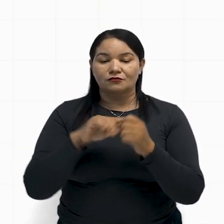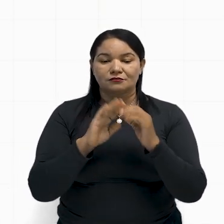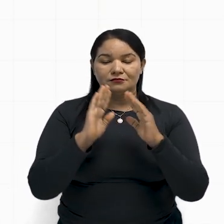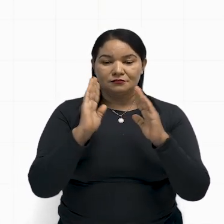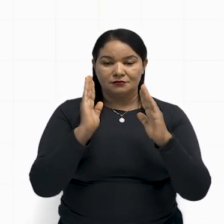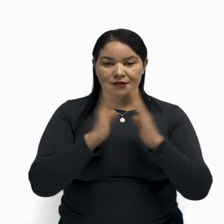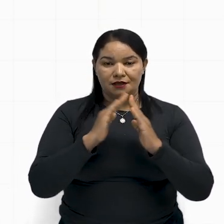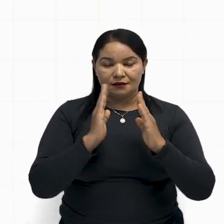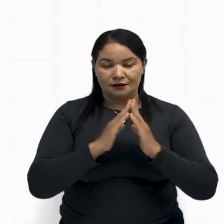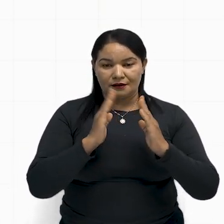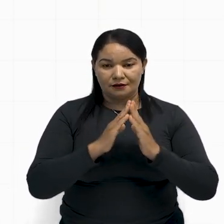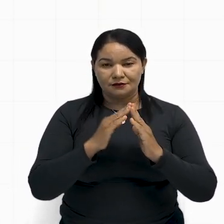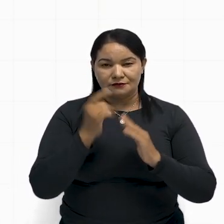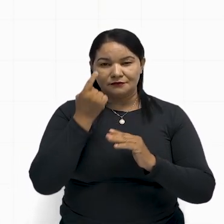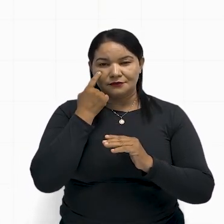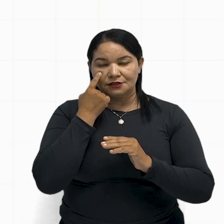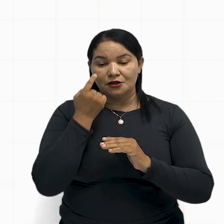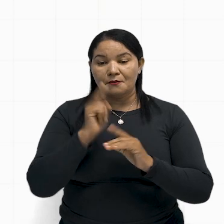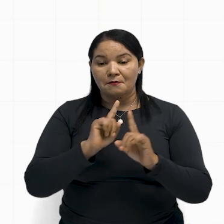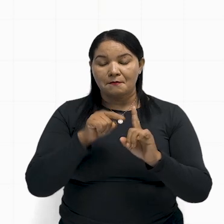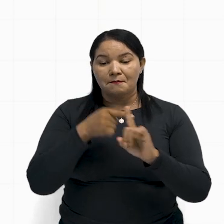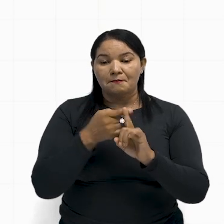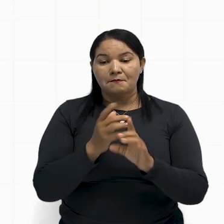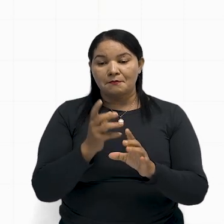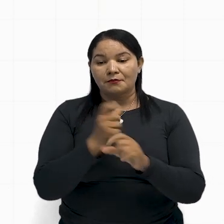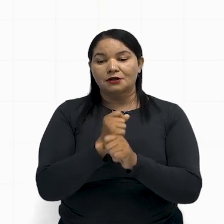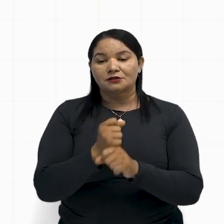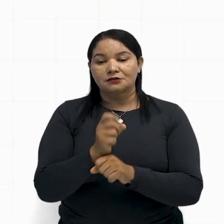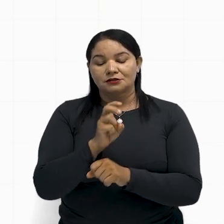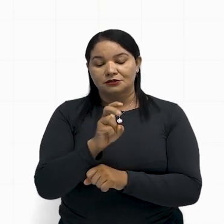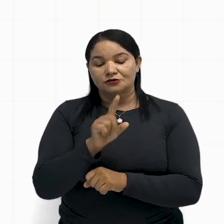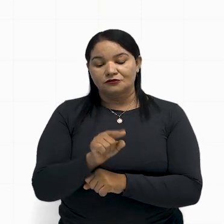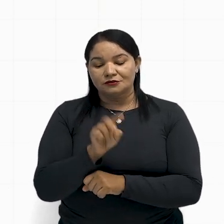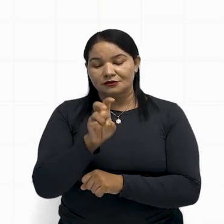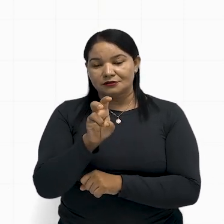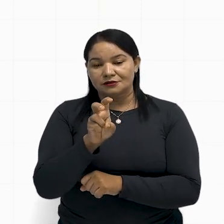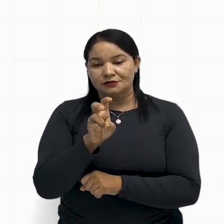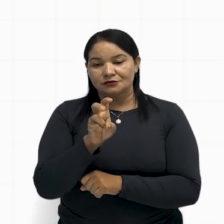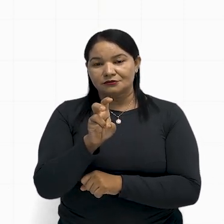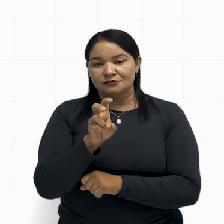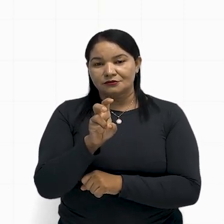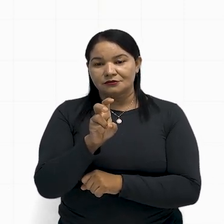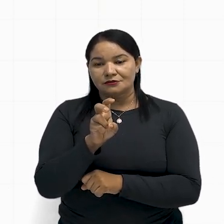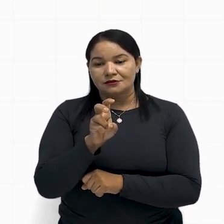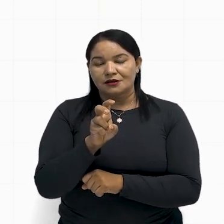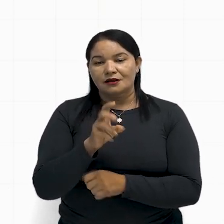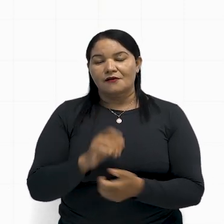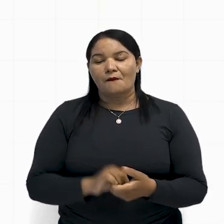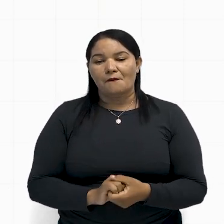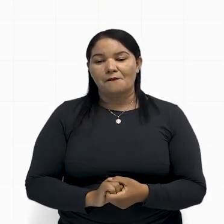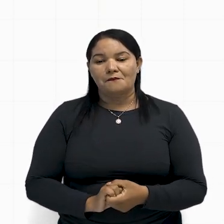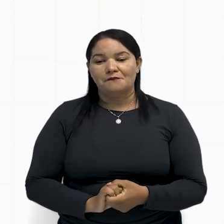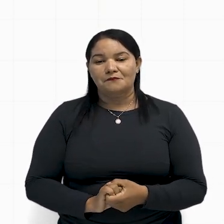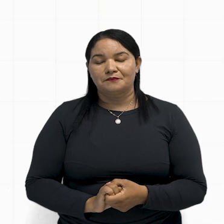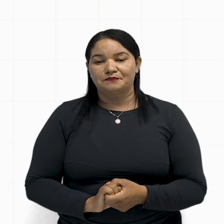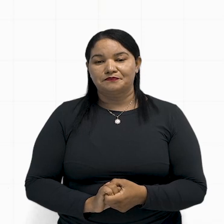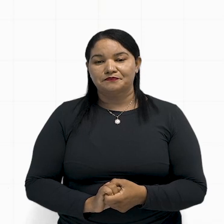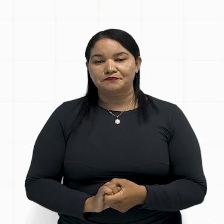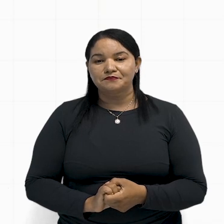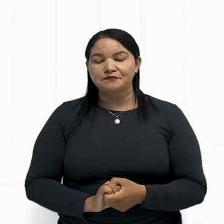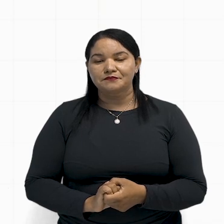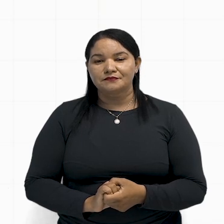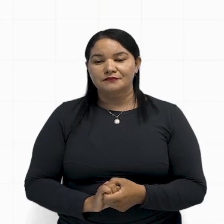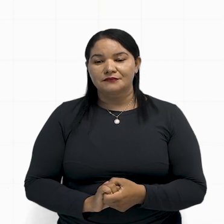para casa, ou seja, mais 5,5 km, tá? Bom, pessoal,